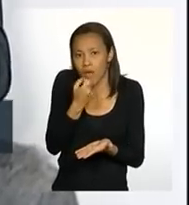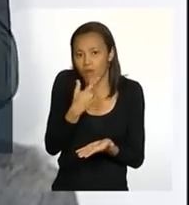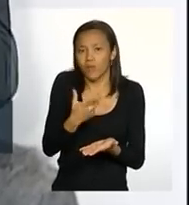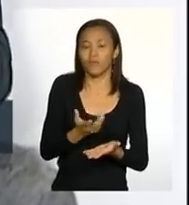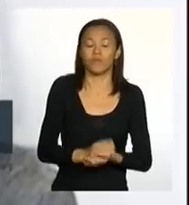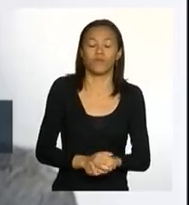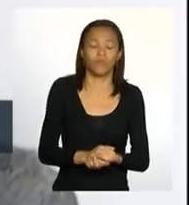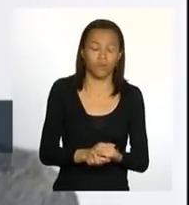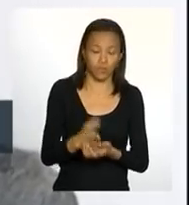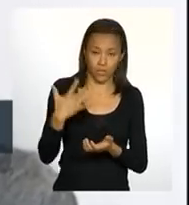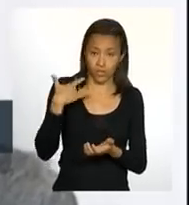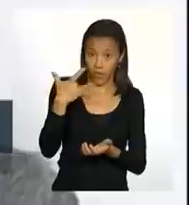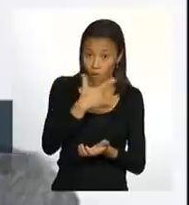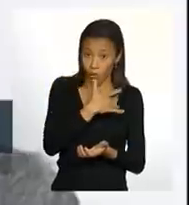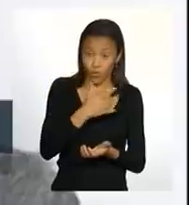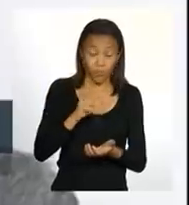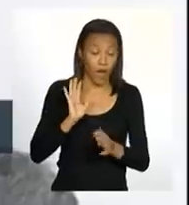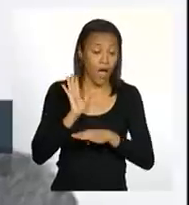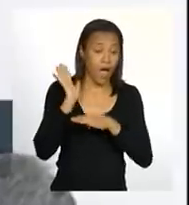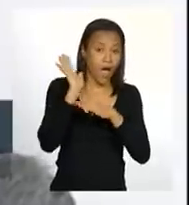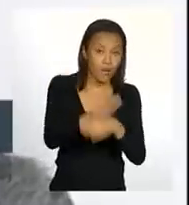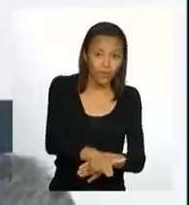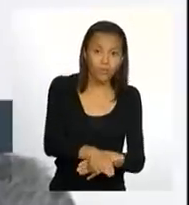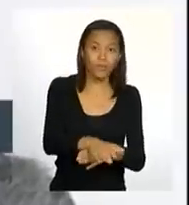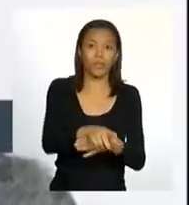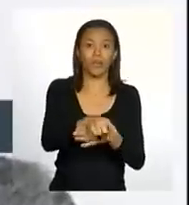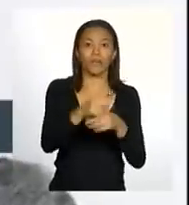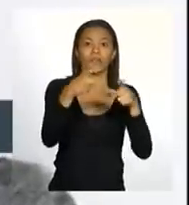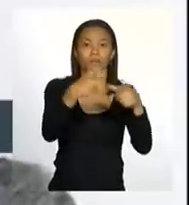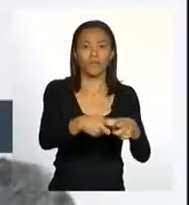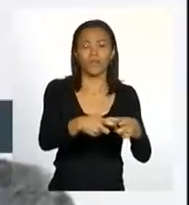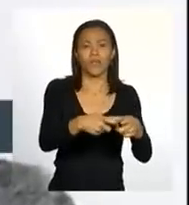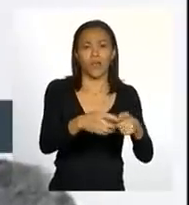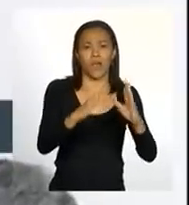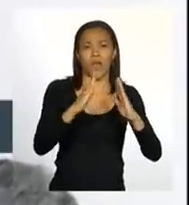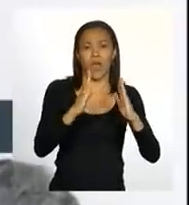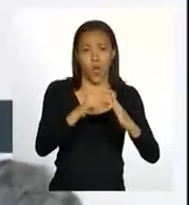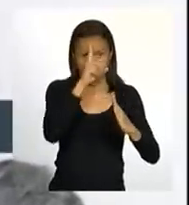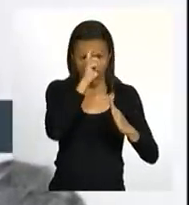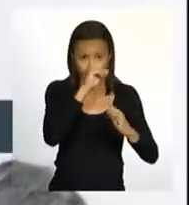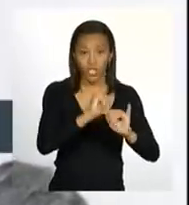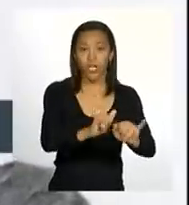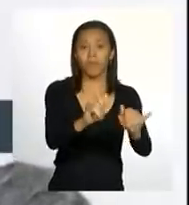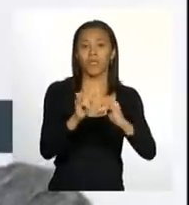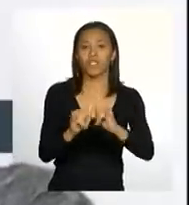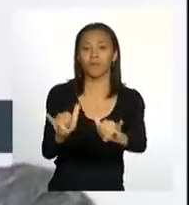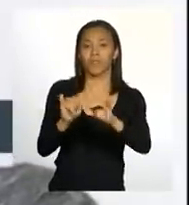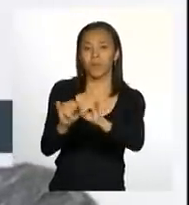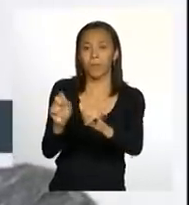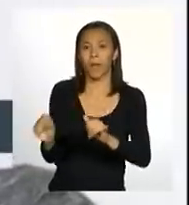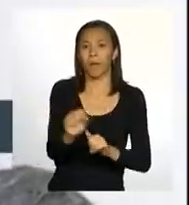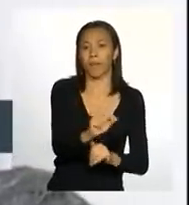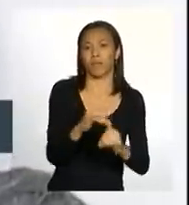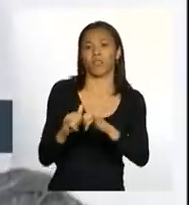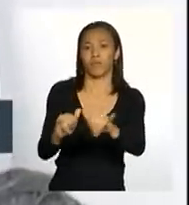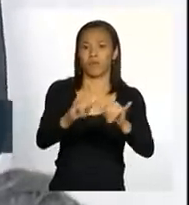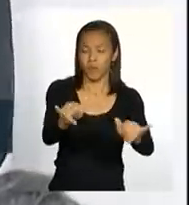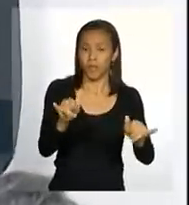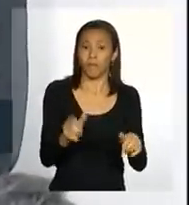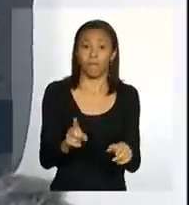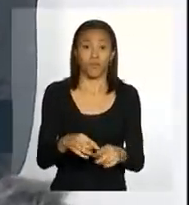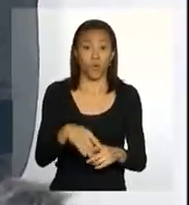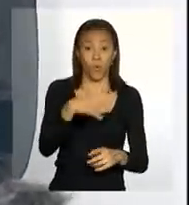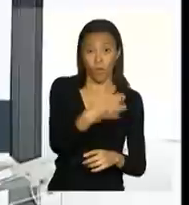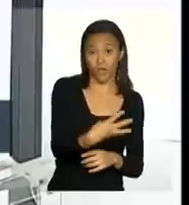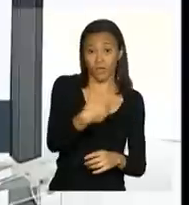insumos de saúde para situações de hospitais de campanha, já estão prontos cerca de 430, são